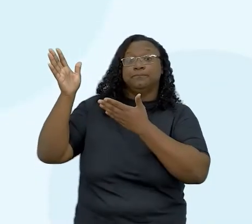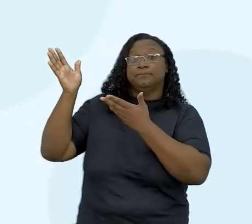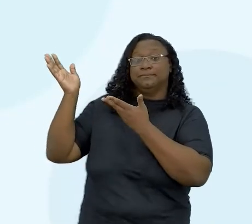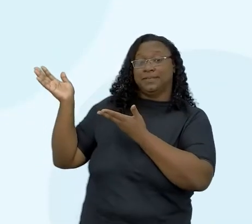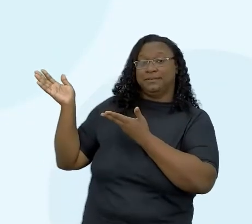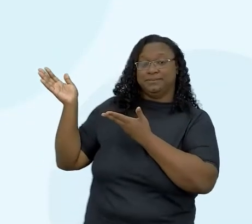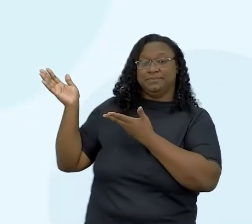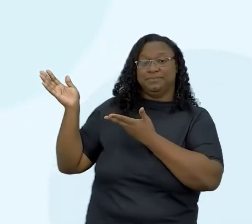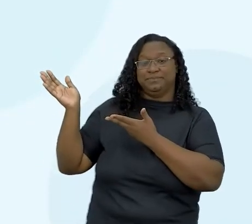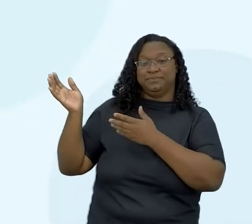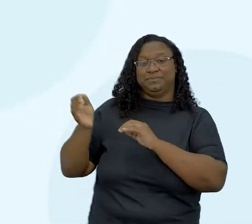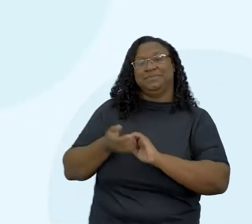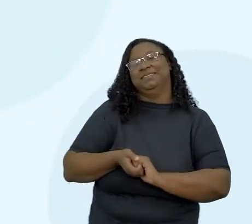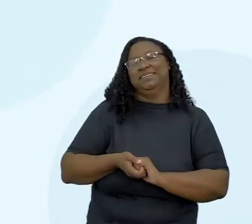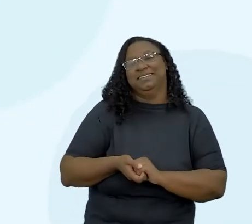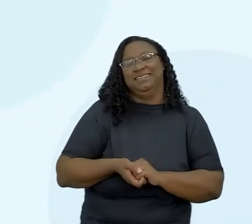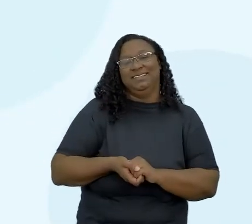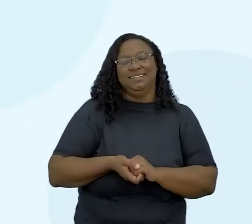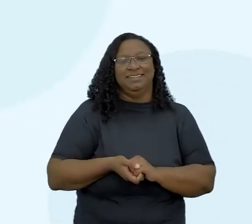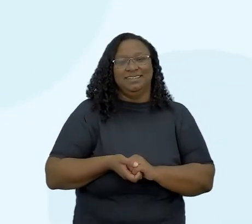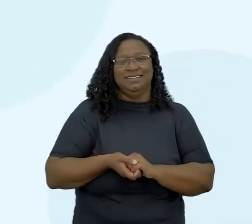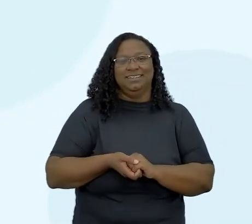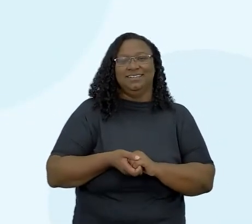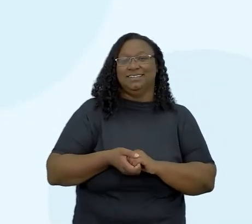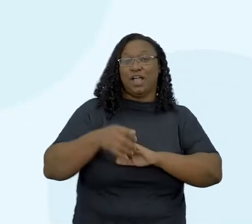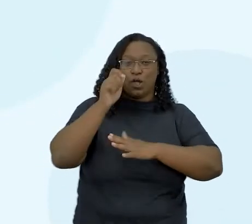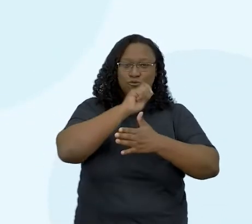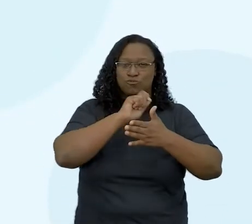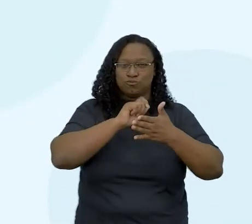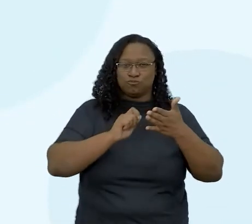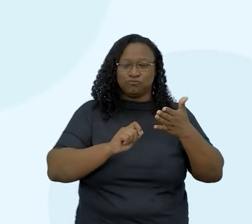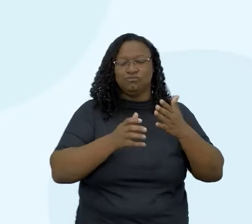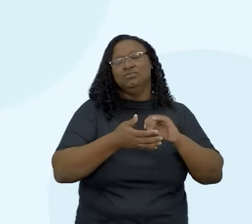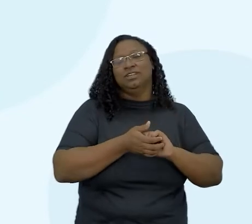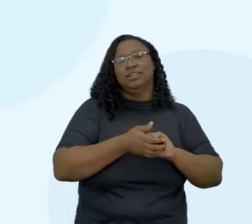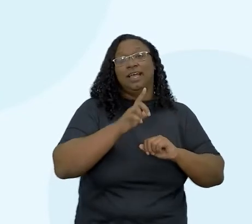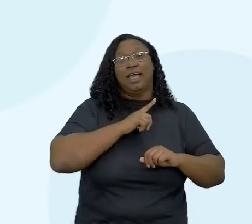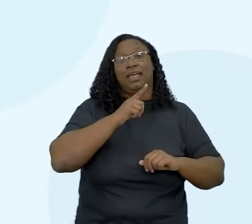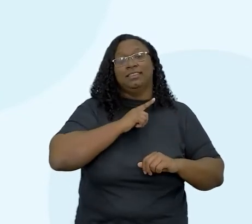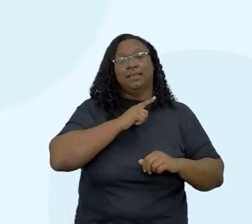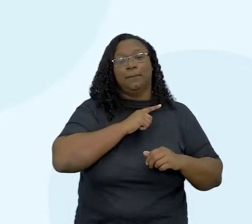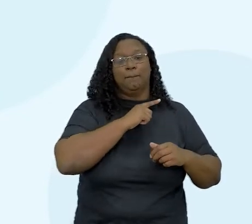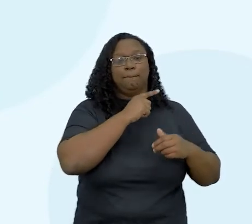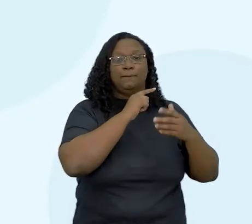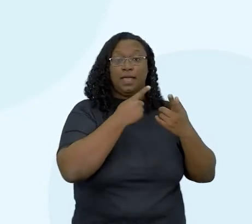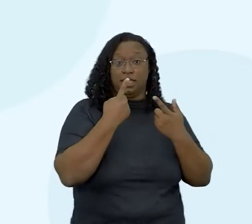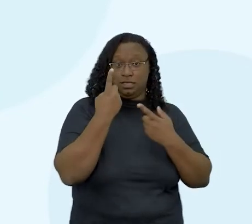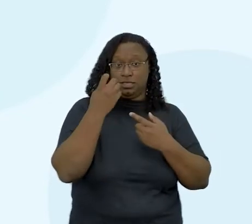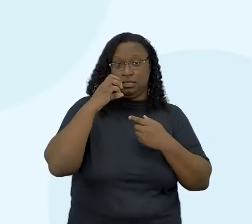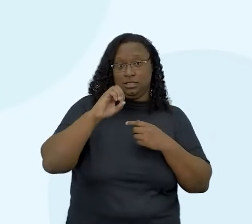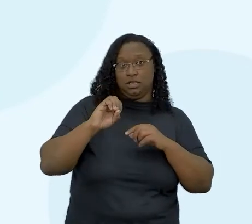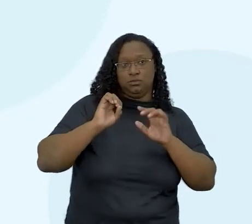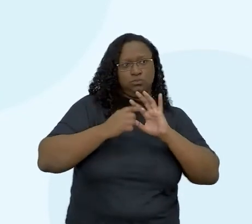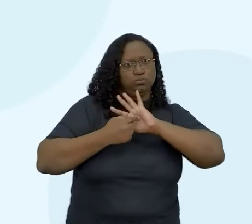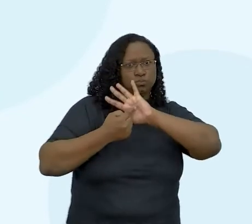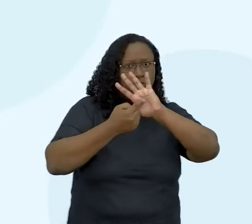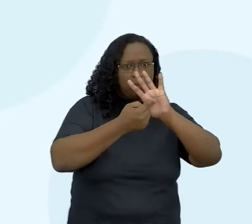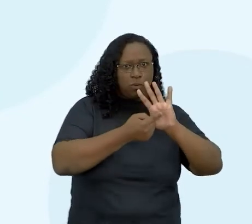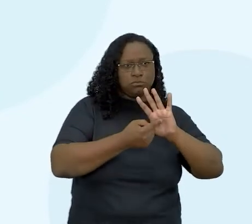aula sem lousa não é aula, né? Ah, claro! Então vamos lá. Olha só, nós temos aqui, ó, as 10 características do